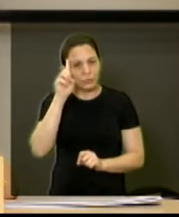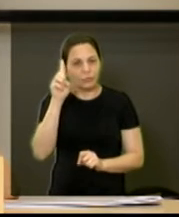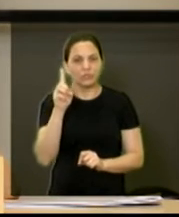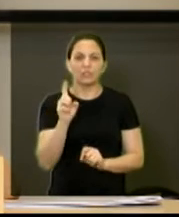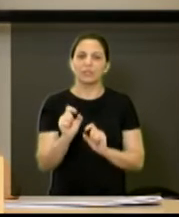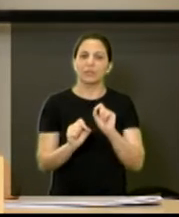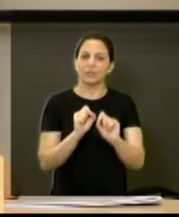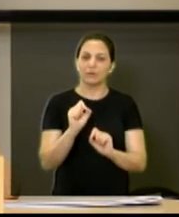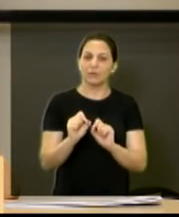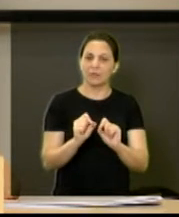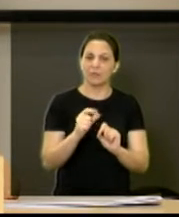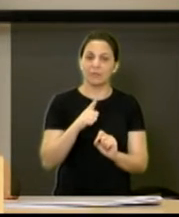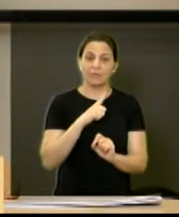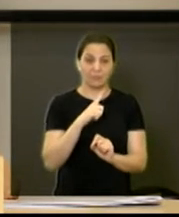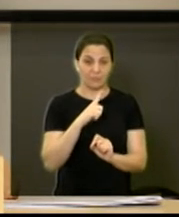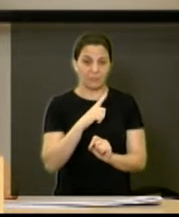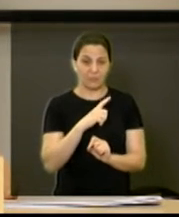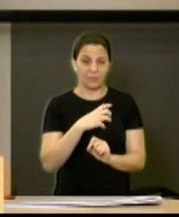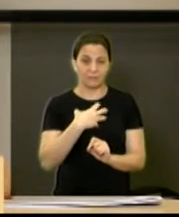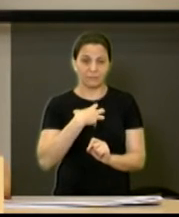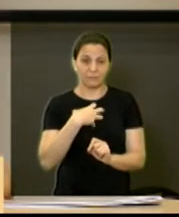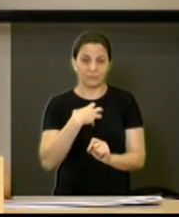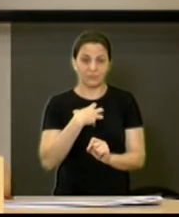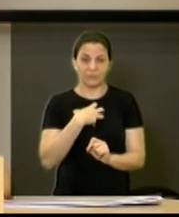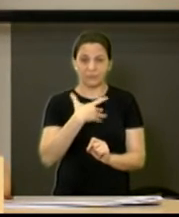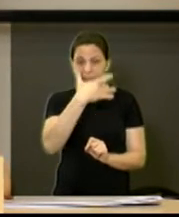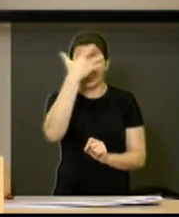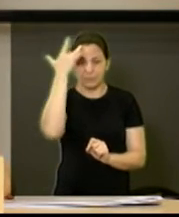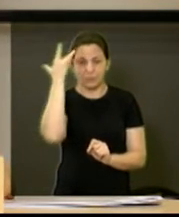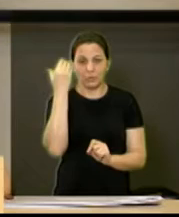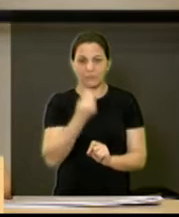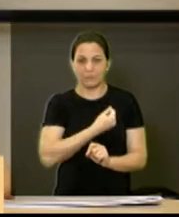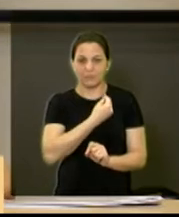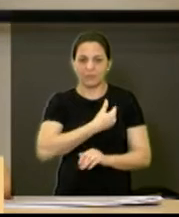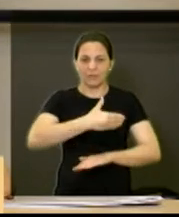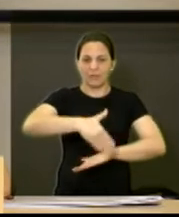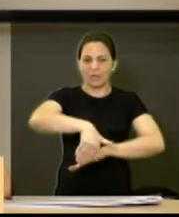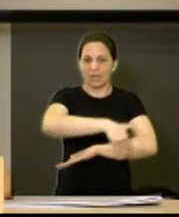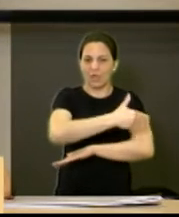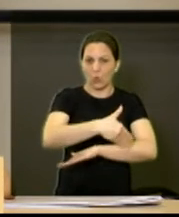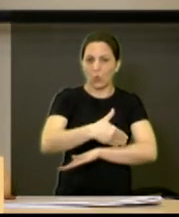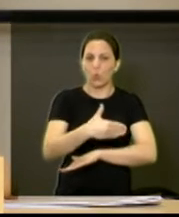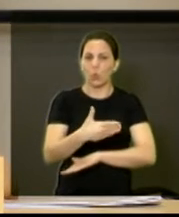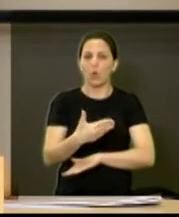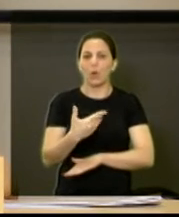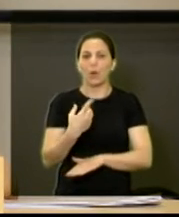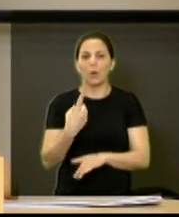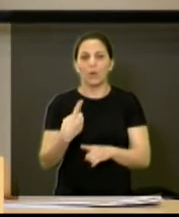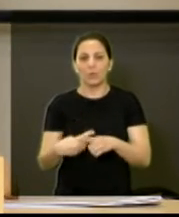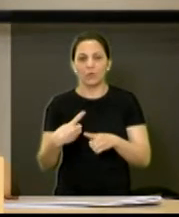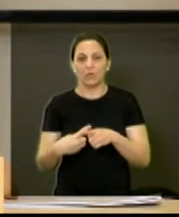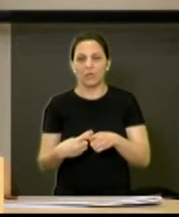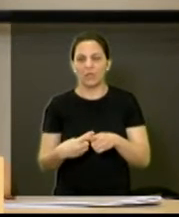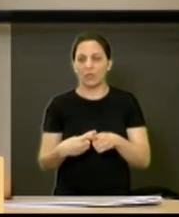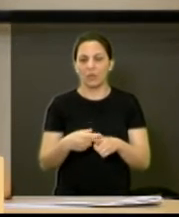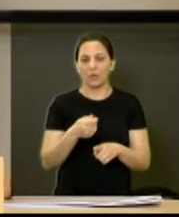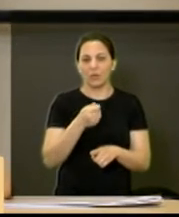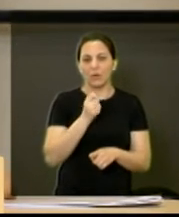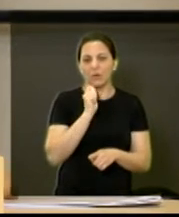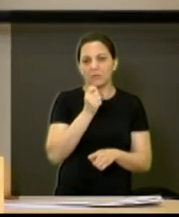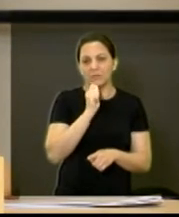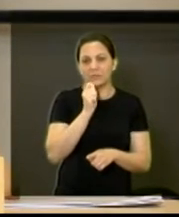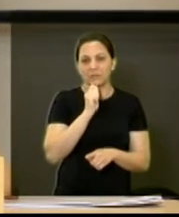É uma questão... Essa pessoa que está na rua, por conta da dependência química, ela tem